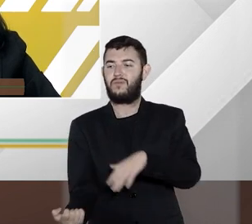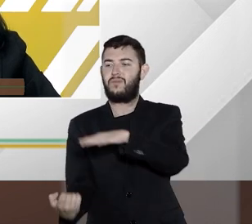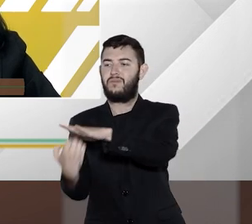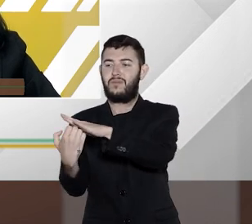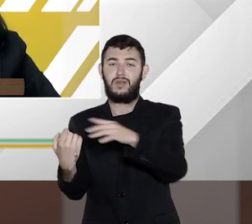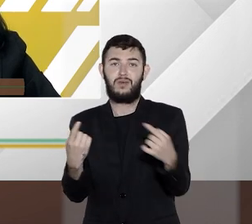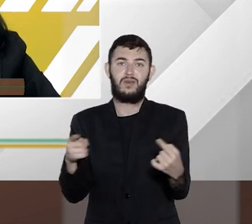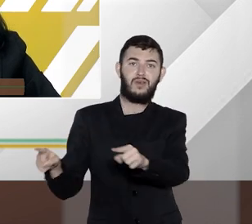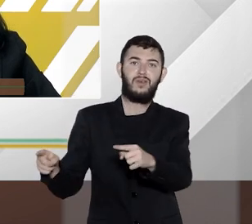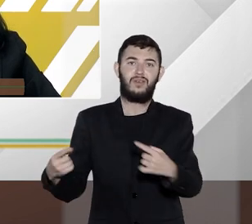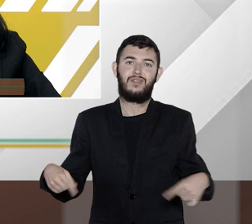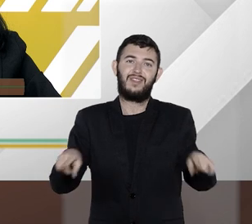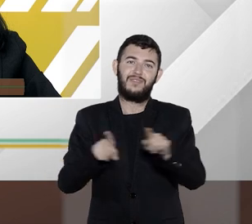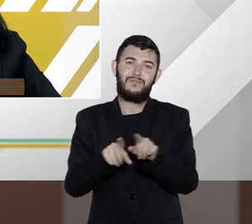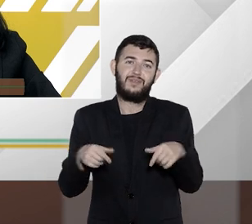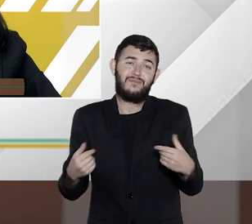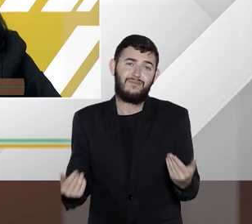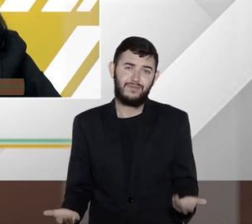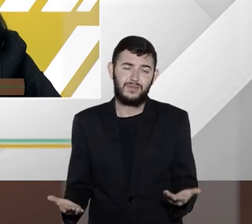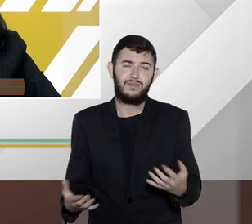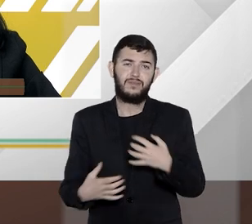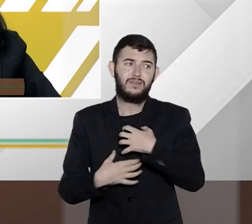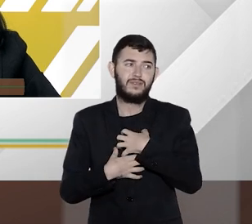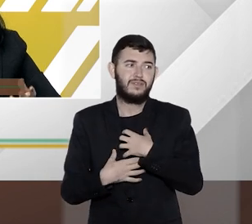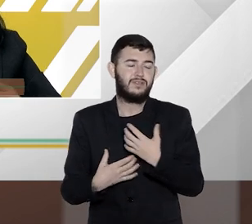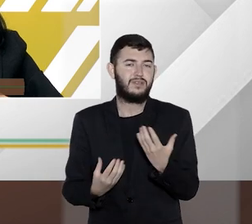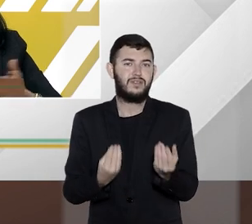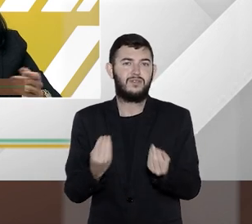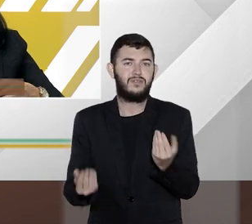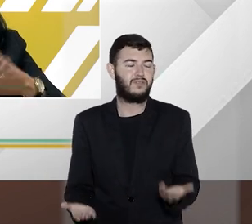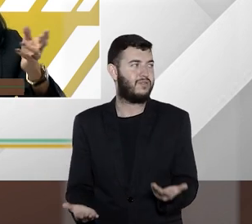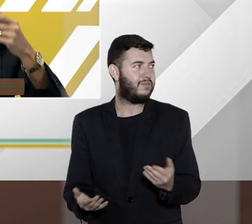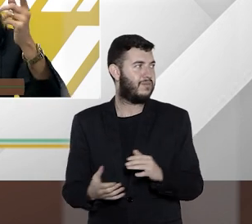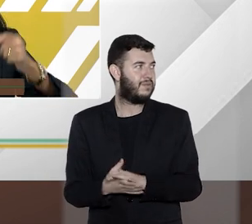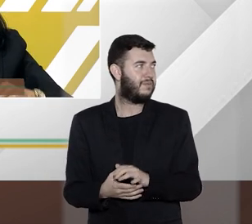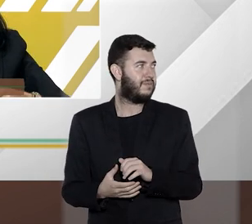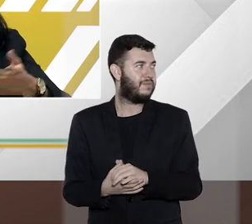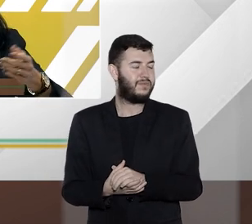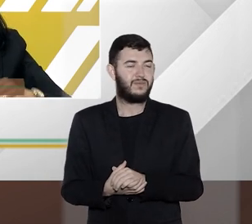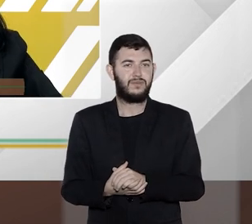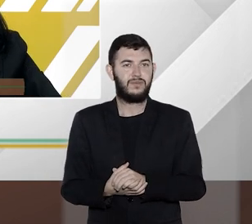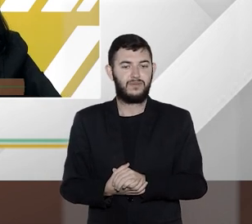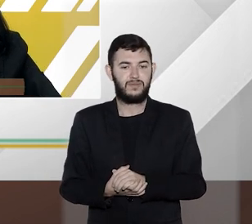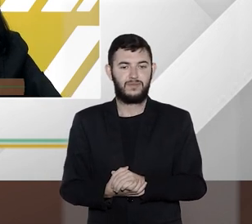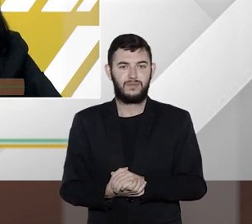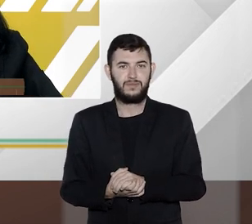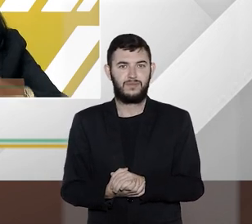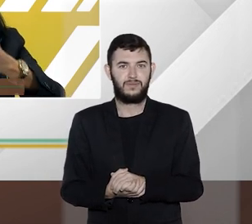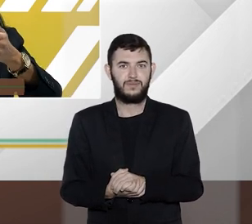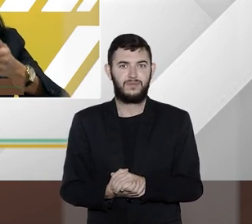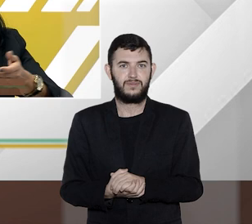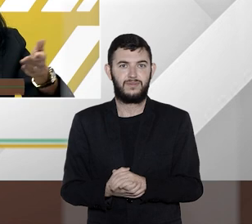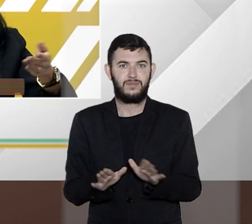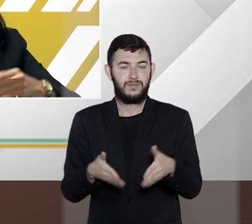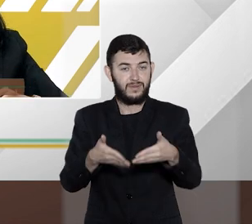Bem, eu acho que esse é um ponto... Professor, por favor, por favor, doutor